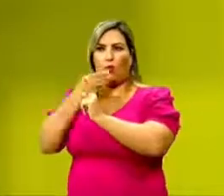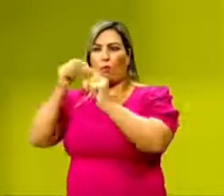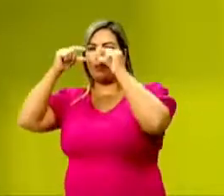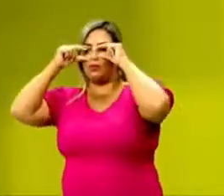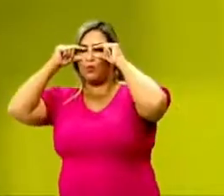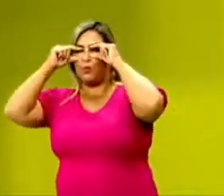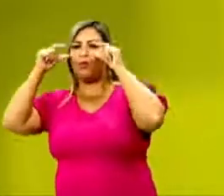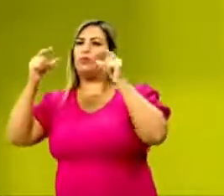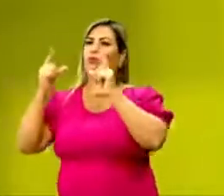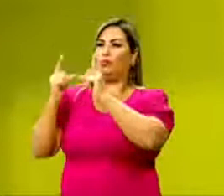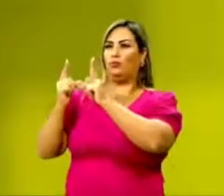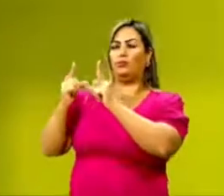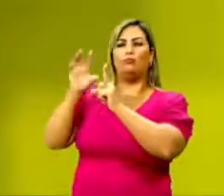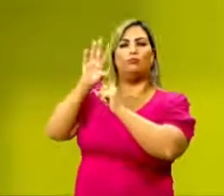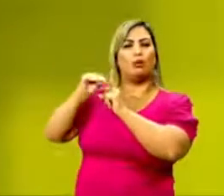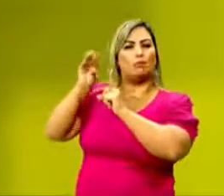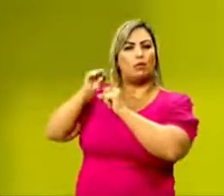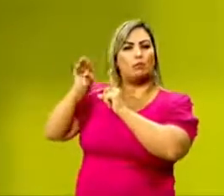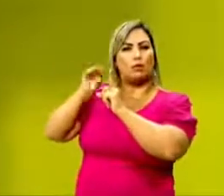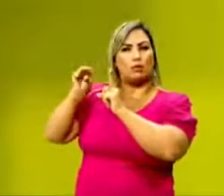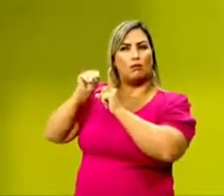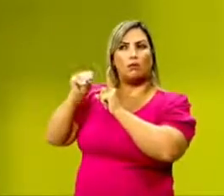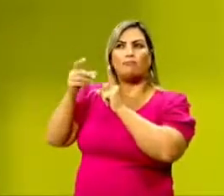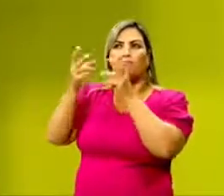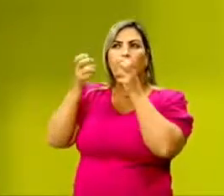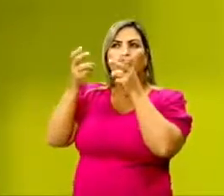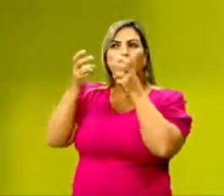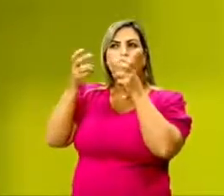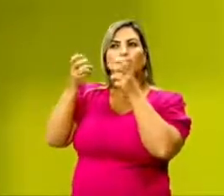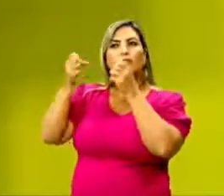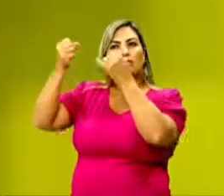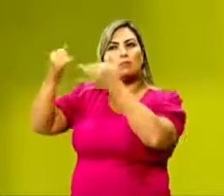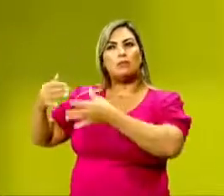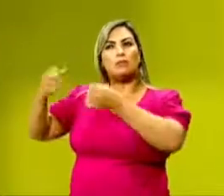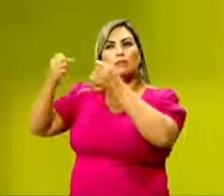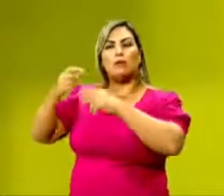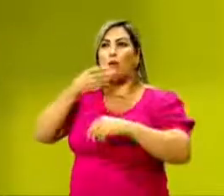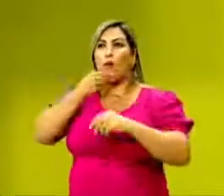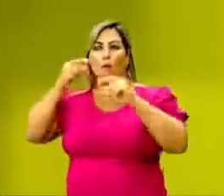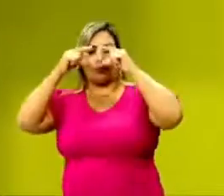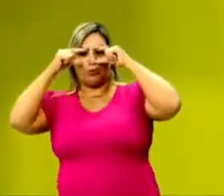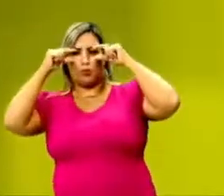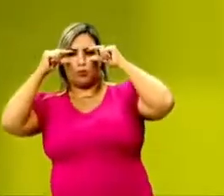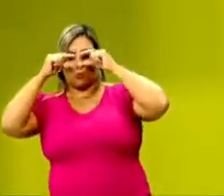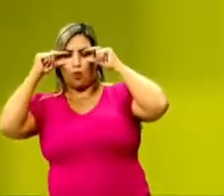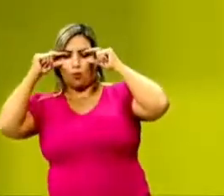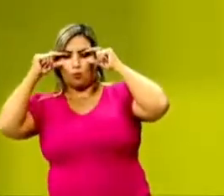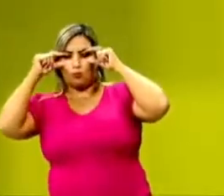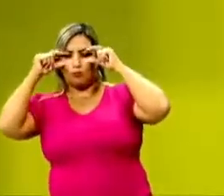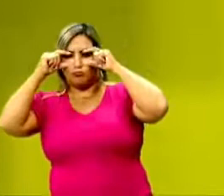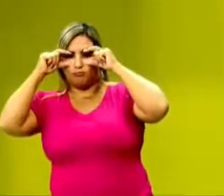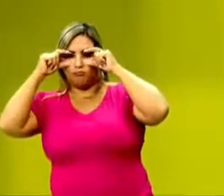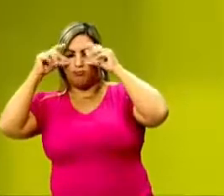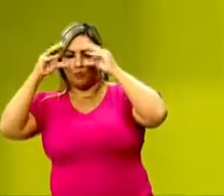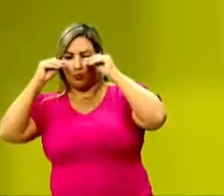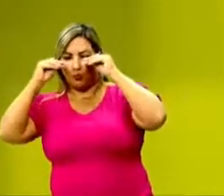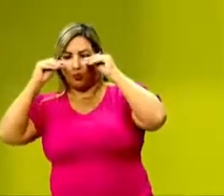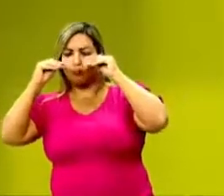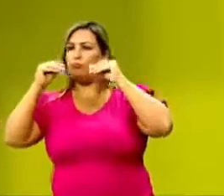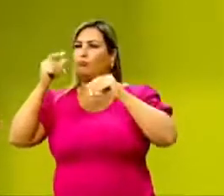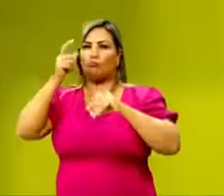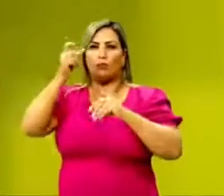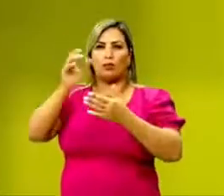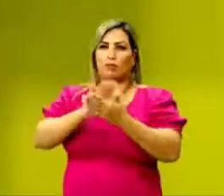e ele, inicialmente, entende que esse homem de óculos não estava muito interessado ou